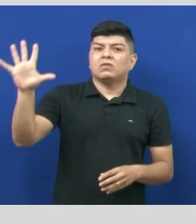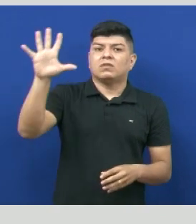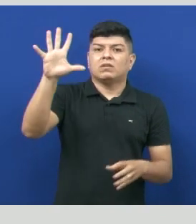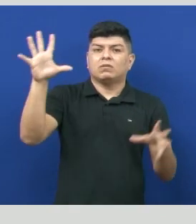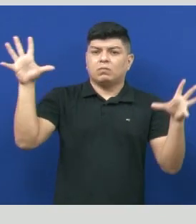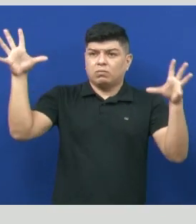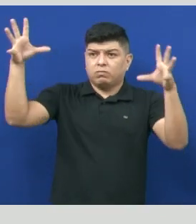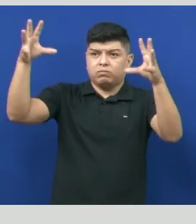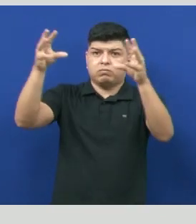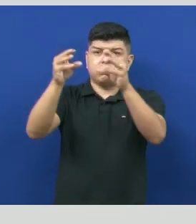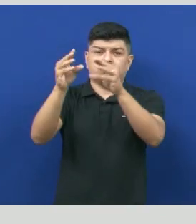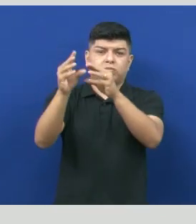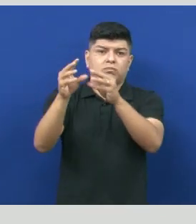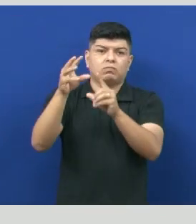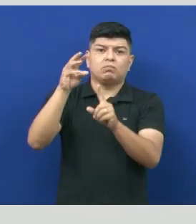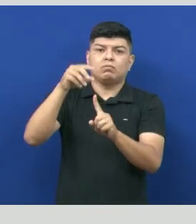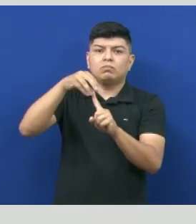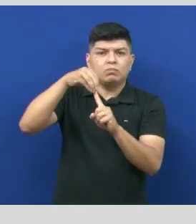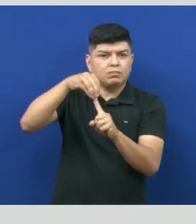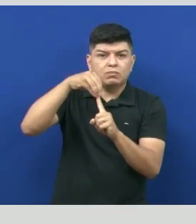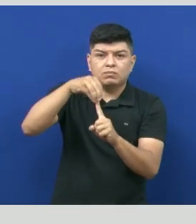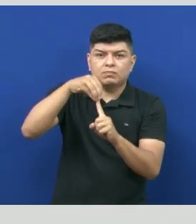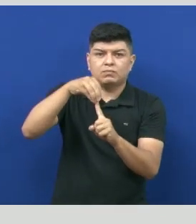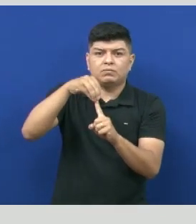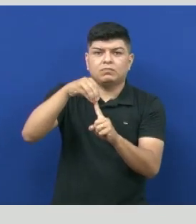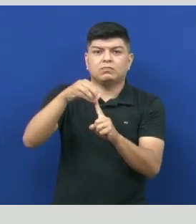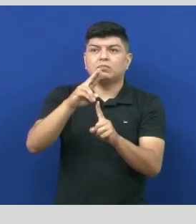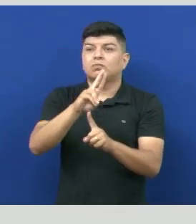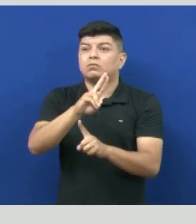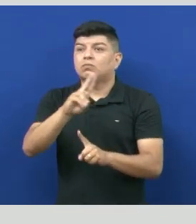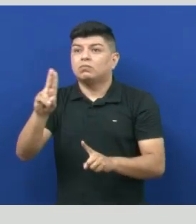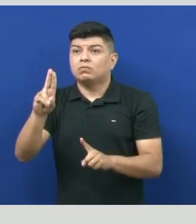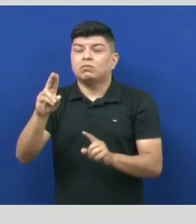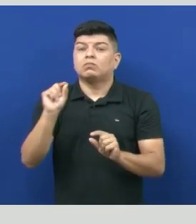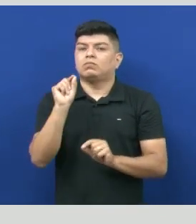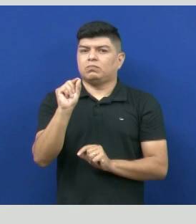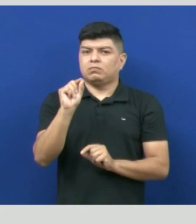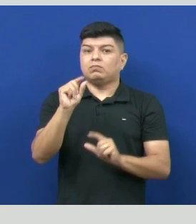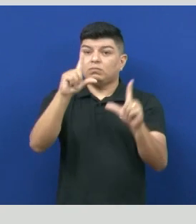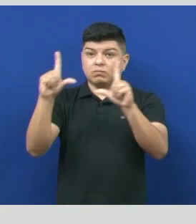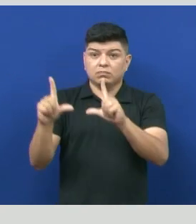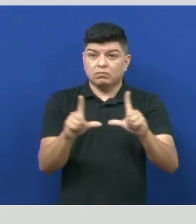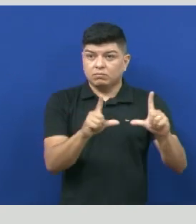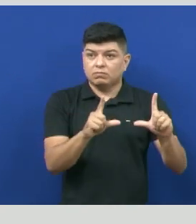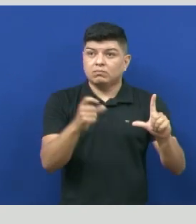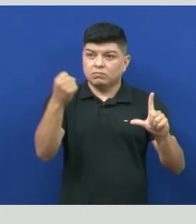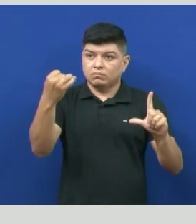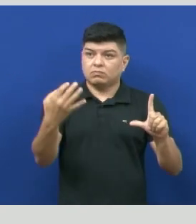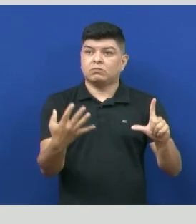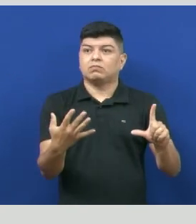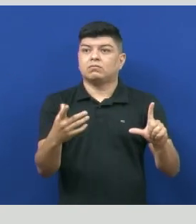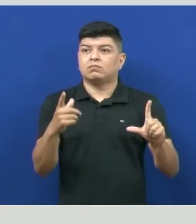concentrada em um único ponto denso, e esse único ponto foi chamado de átomo primordial. Como foi que